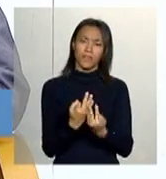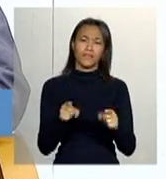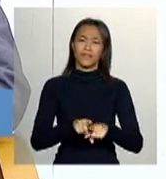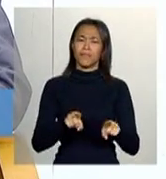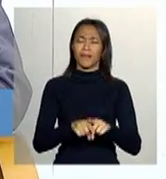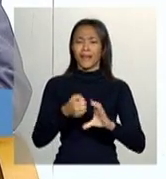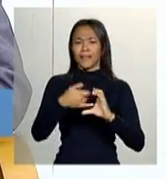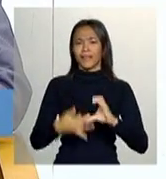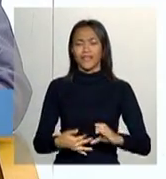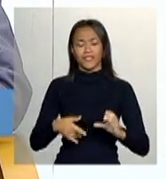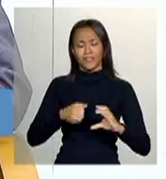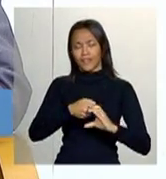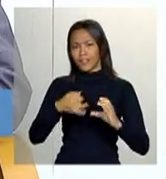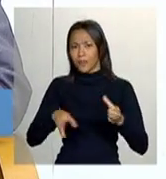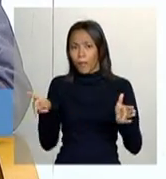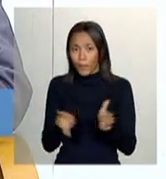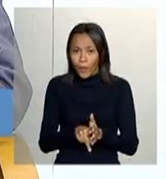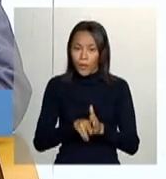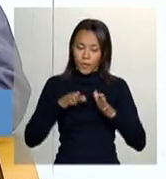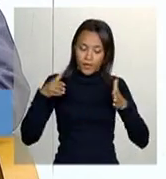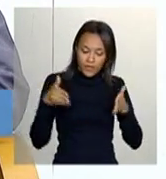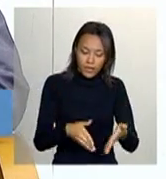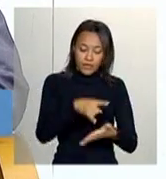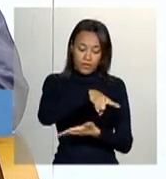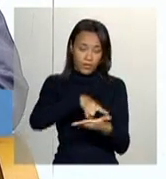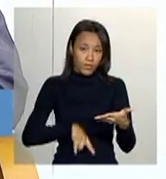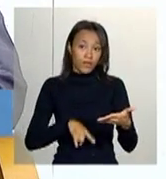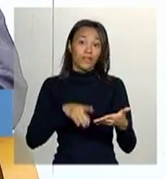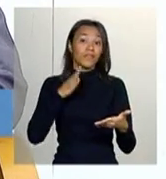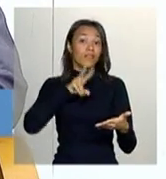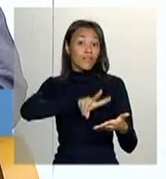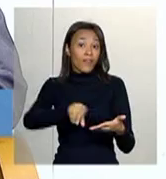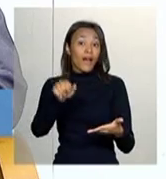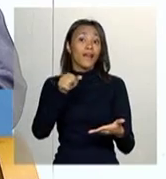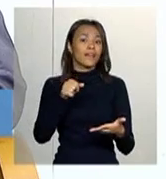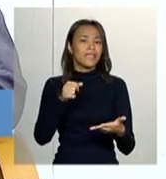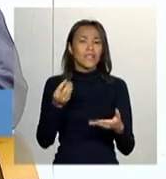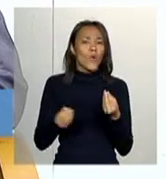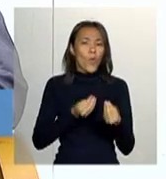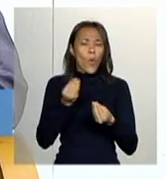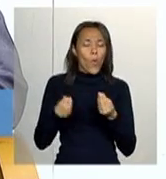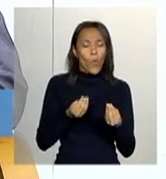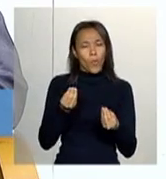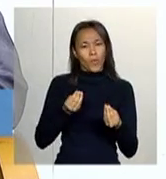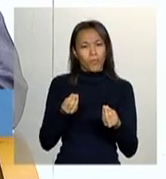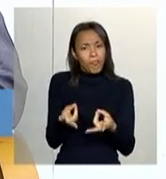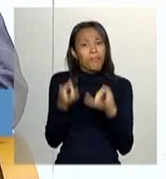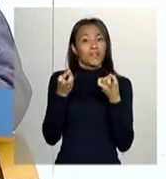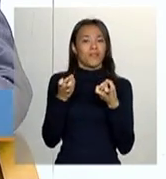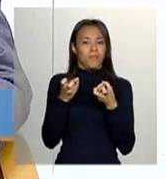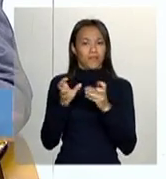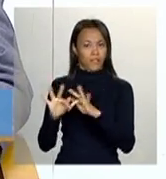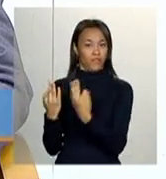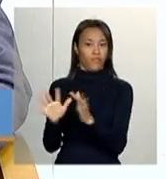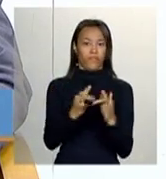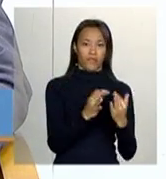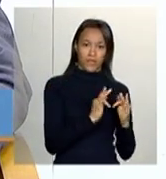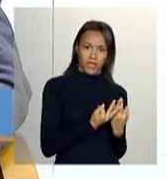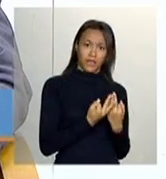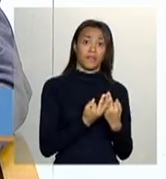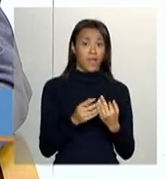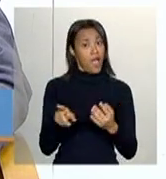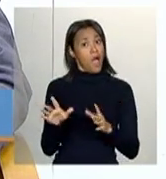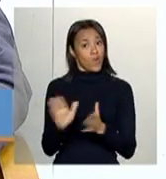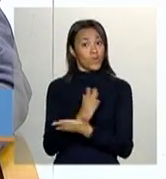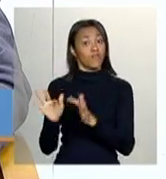todo o cadastro que vão compondo, então, esse perfil e dando visibilidade, então, né? Porque muitas delas até já